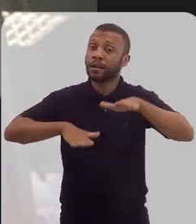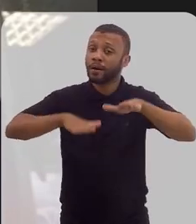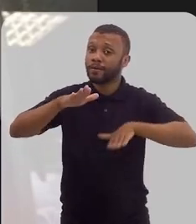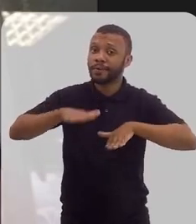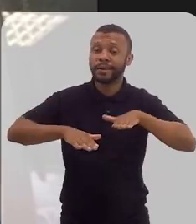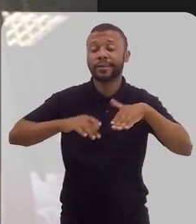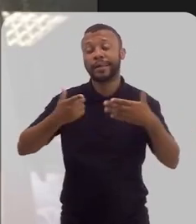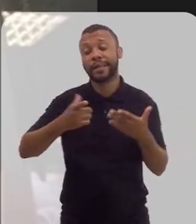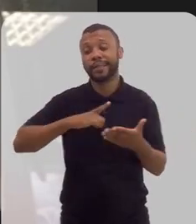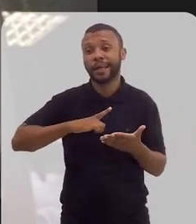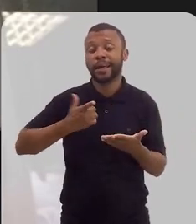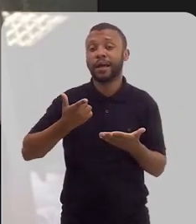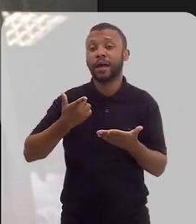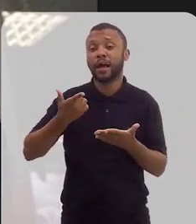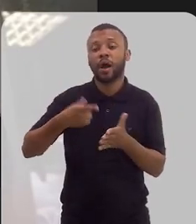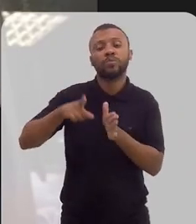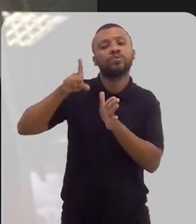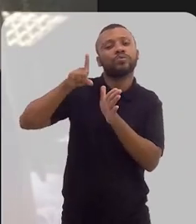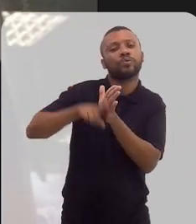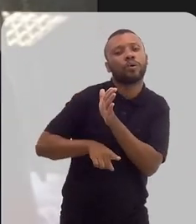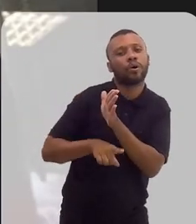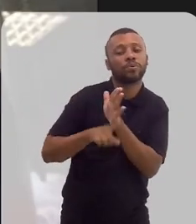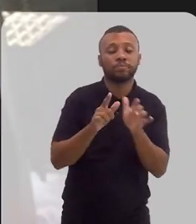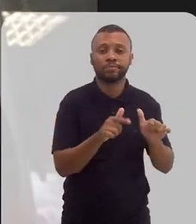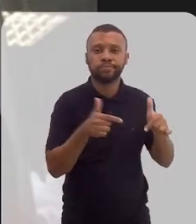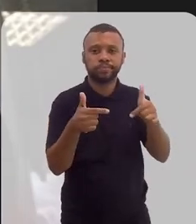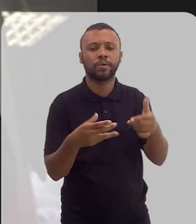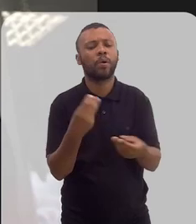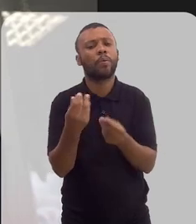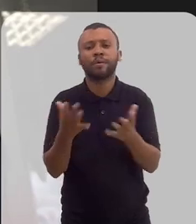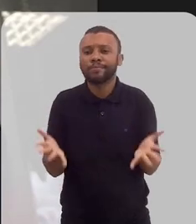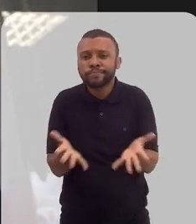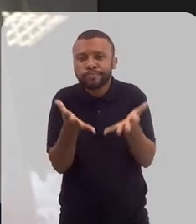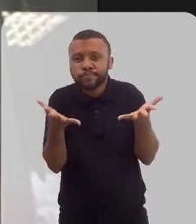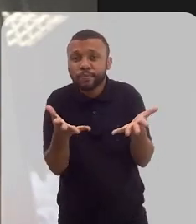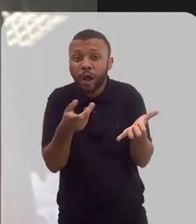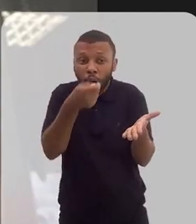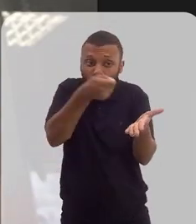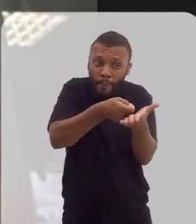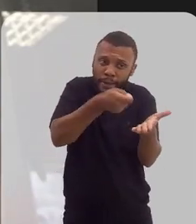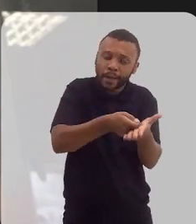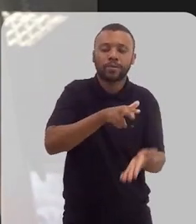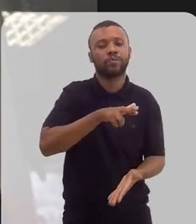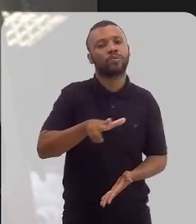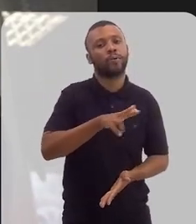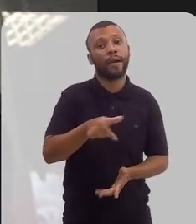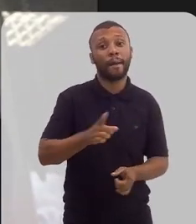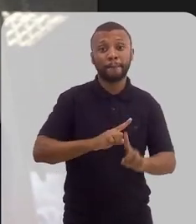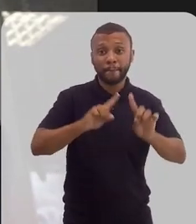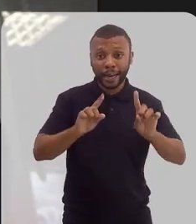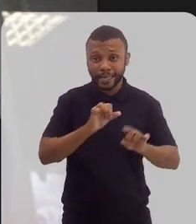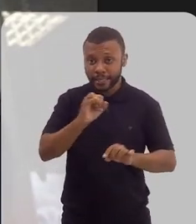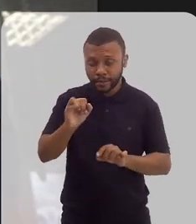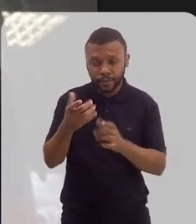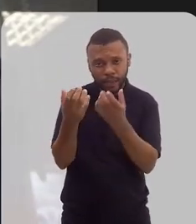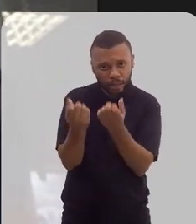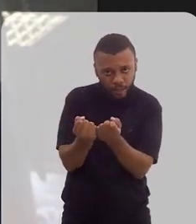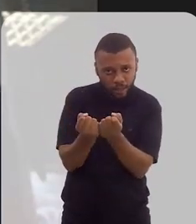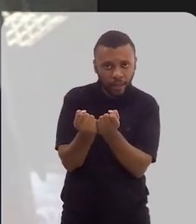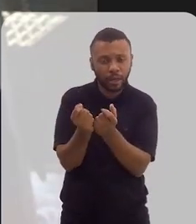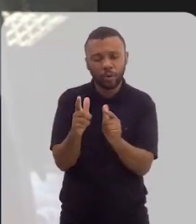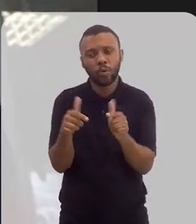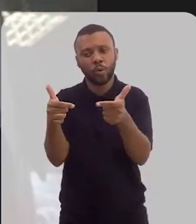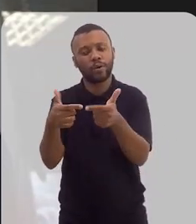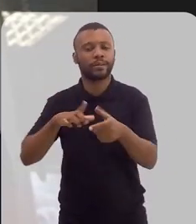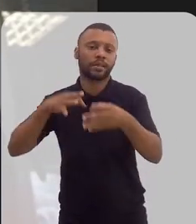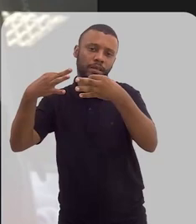talvez seja desonerada por estar fazendo isso? Então, como é que eu crio um estímulo para ela fazer? Ela não é obrigada, mas, ao fazer, fatalmente,